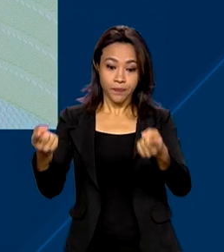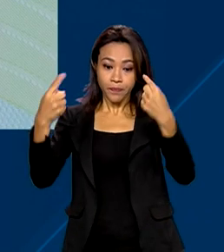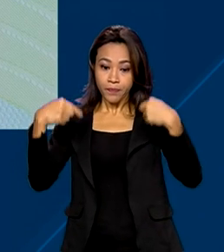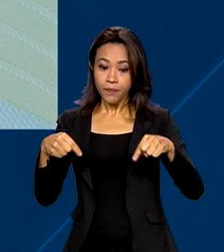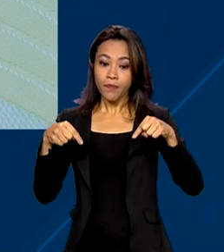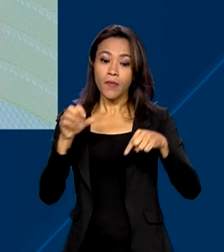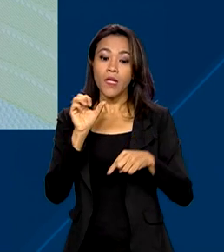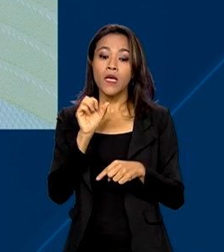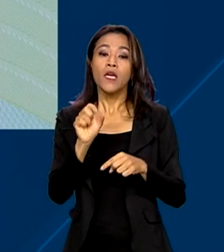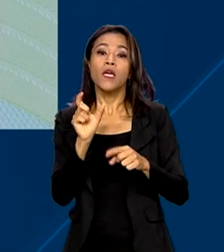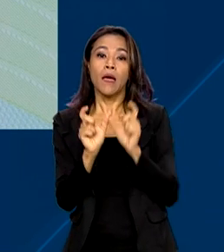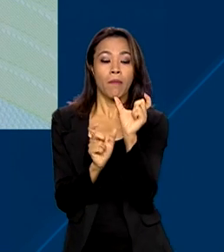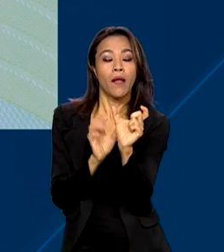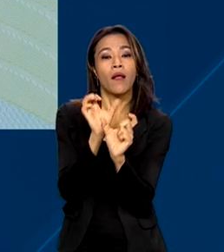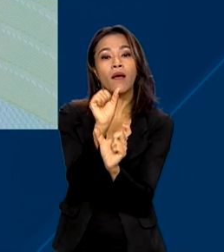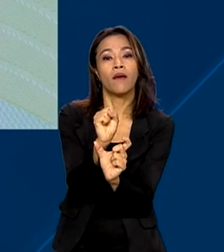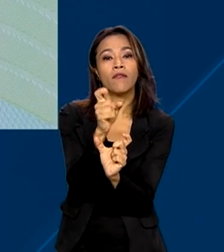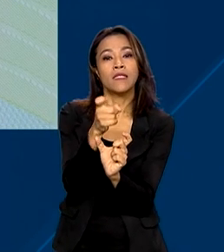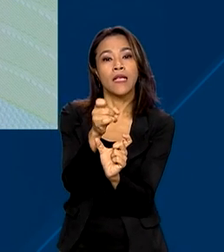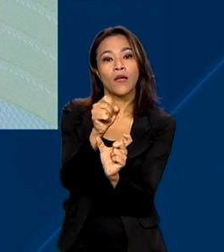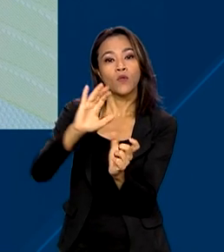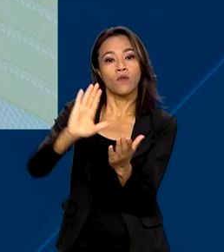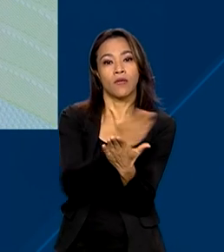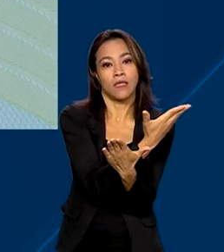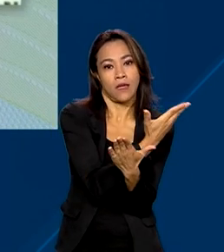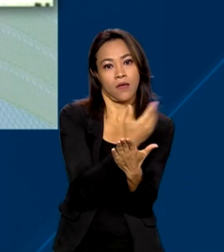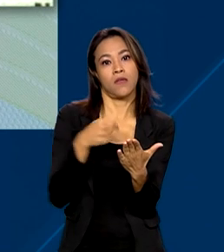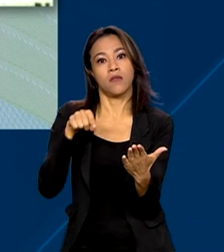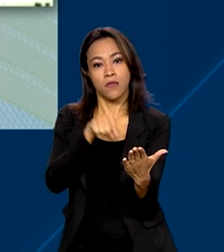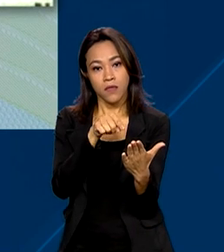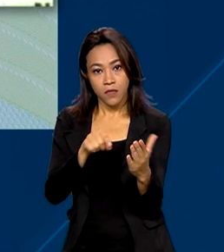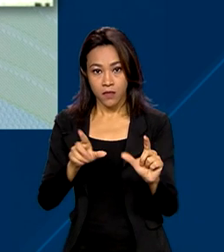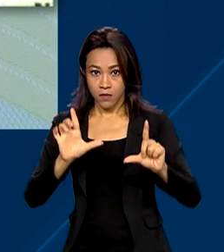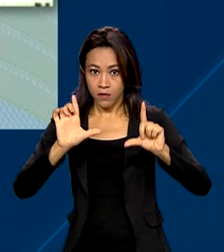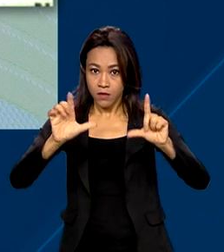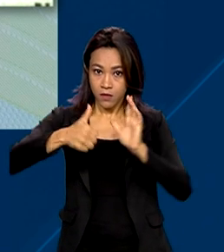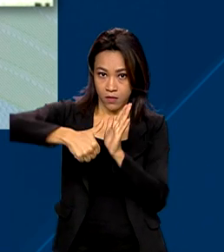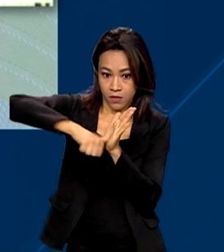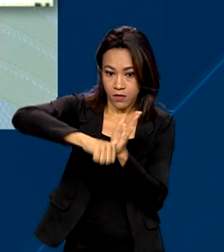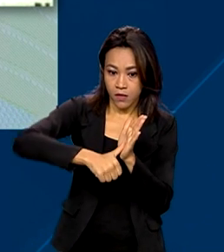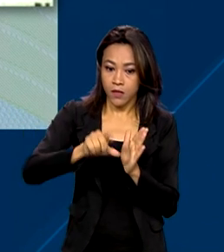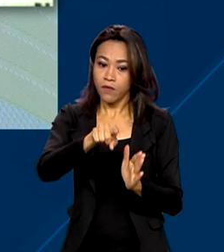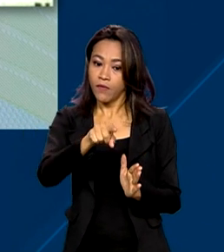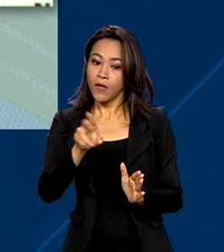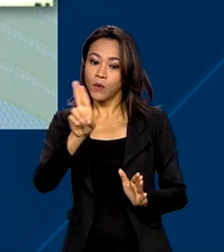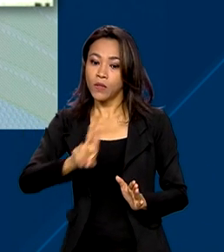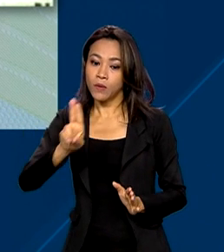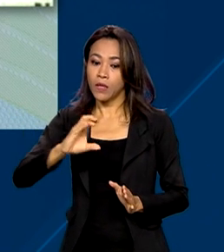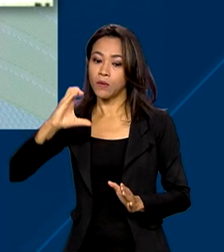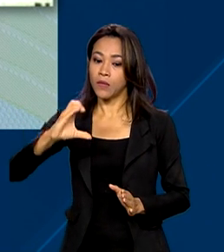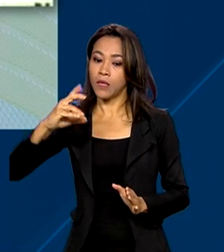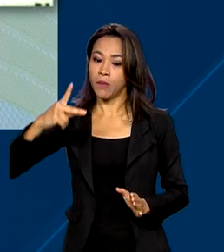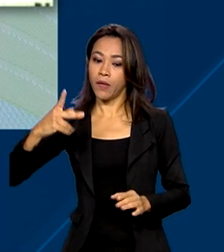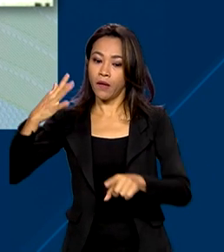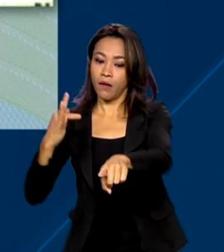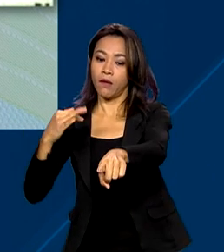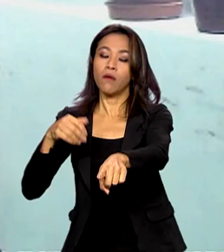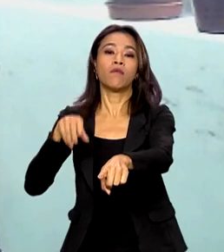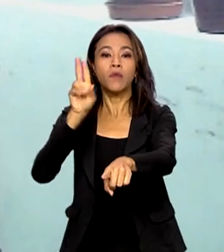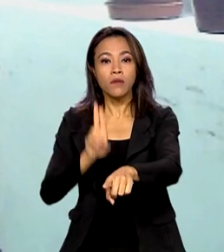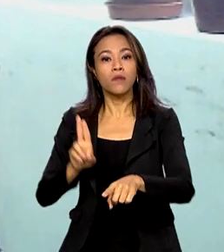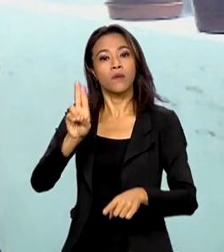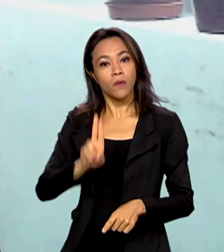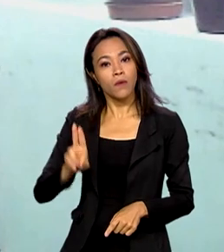sexo será excluído da identidade. A identificação será feita pelo CPF, com validade em todo o país.